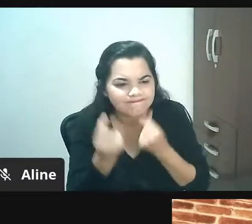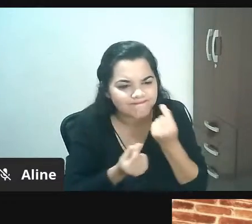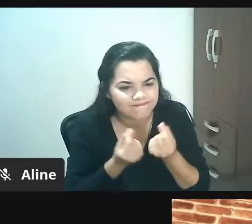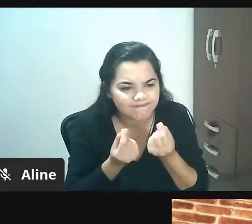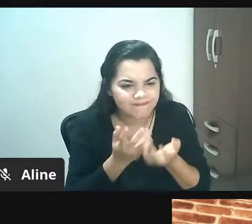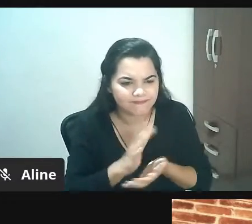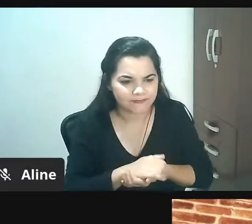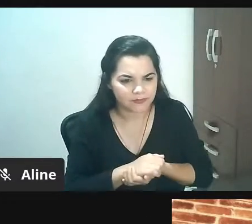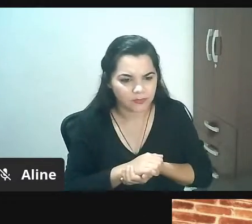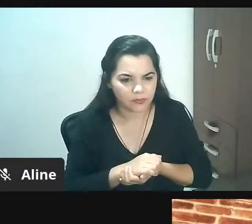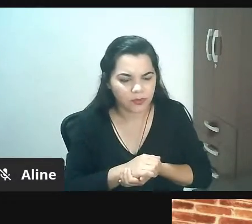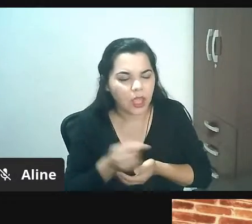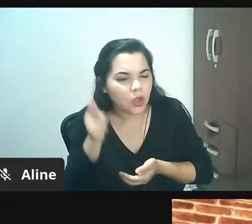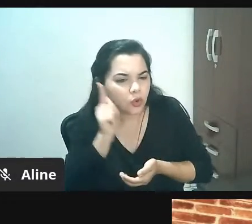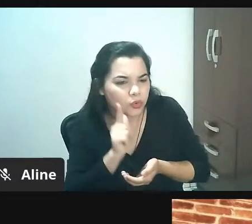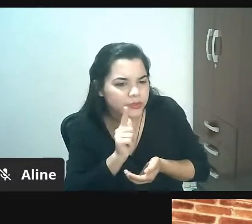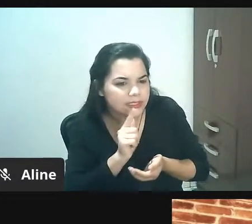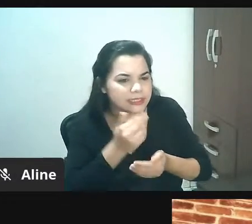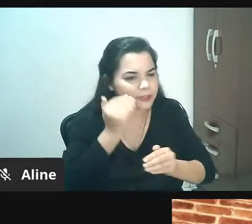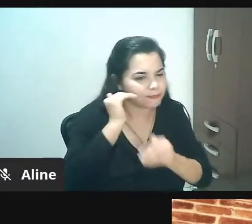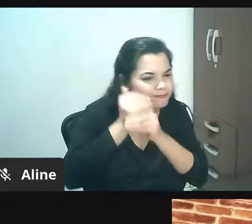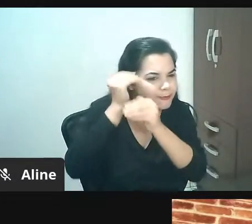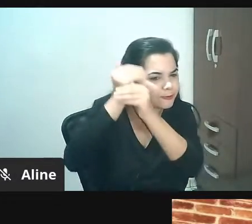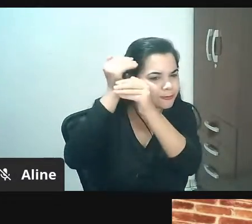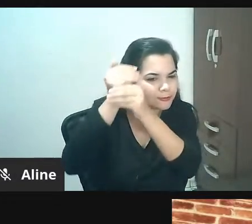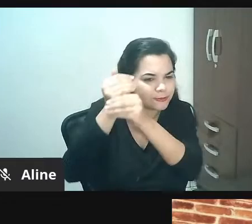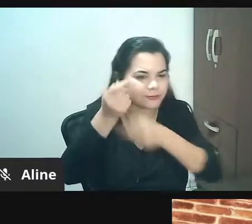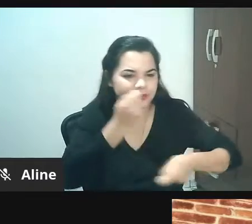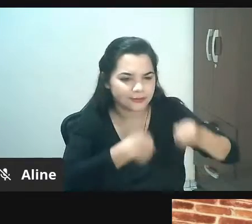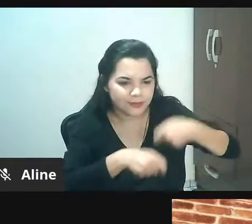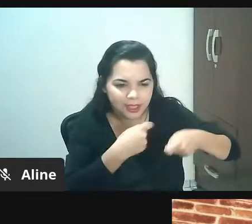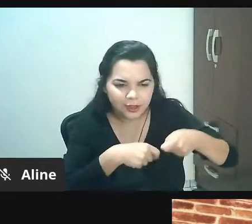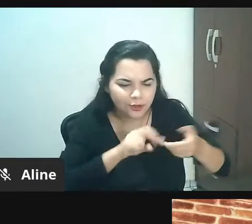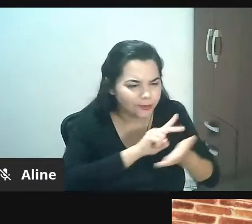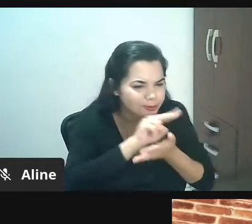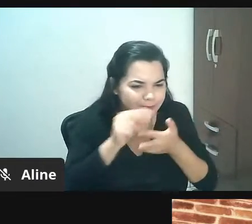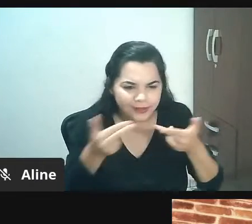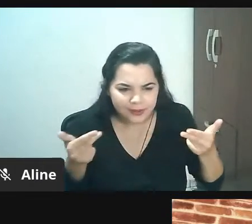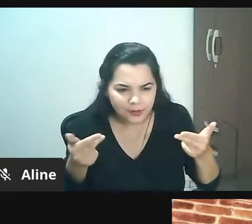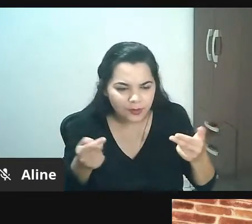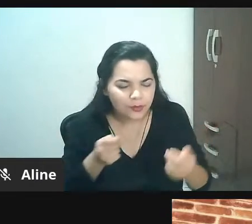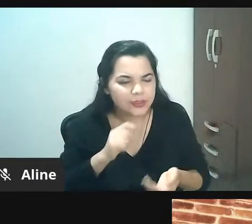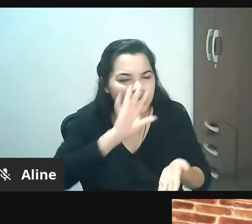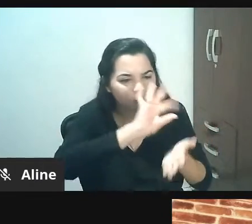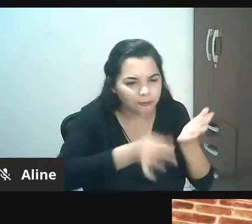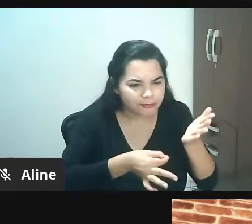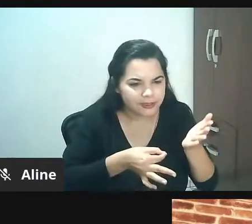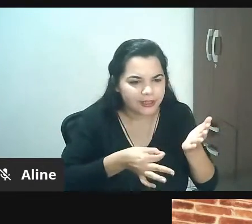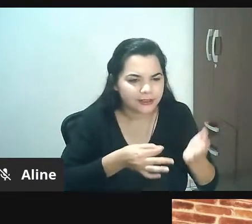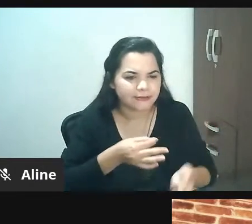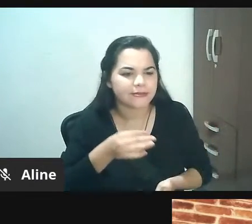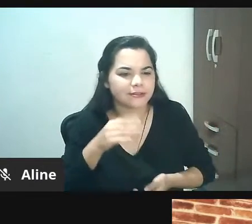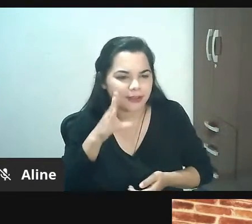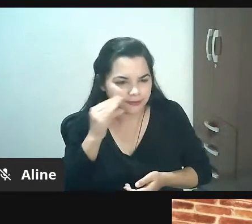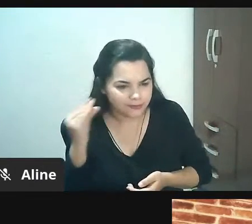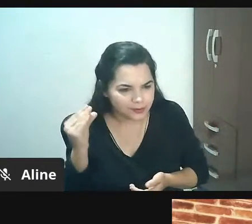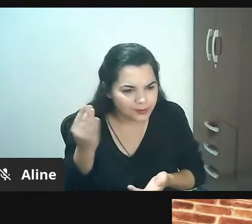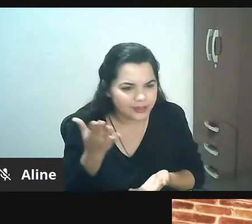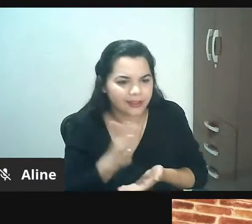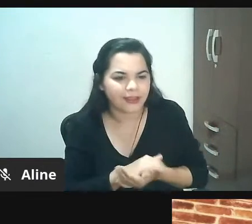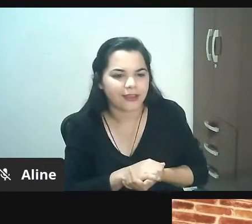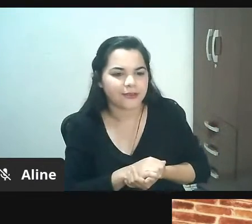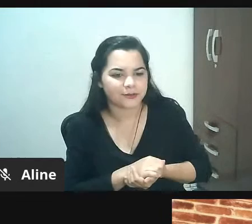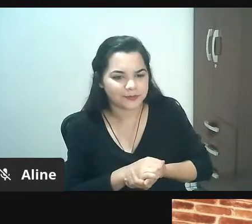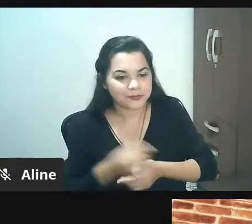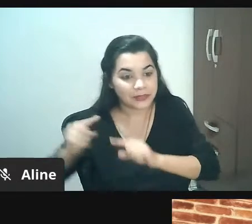feito talvez melhorado a loja você já tinha feito nossa dá tanta coisa para fazer contratado mais pessoas então o